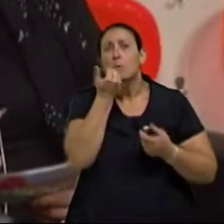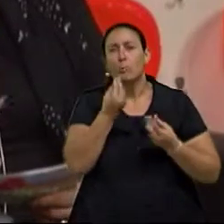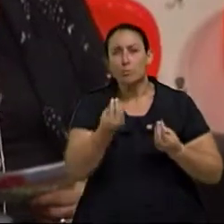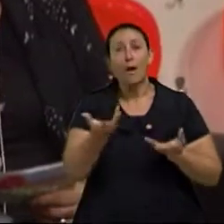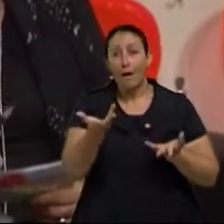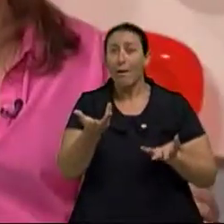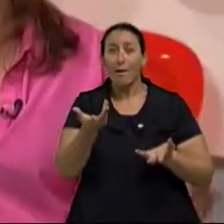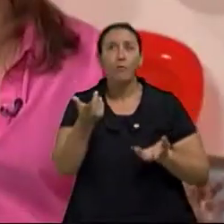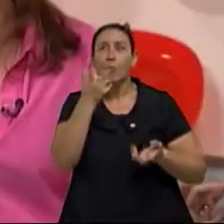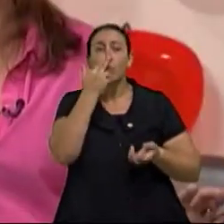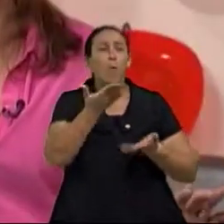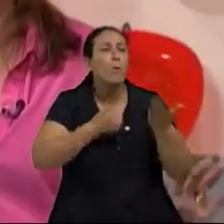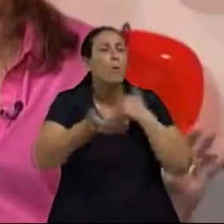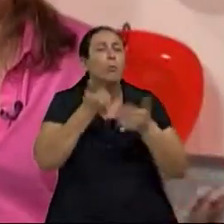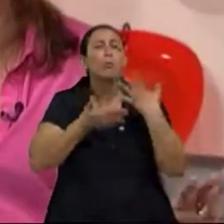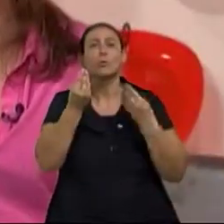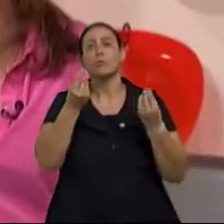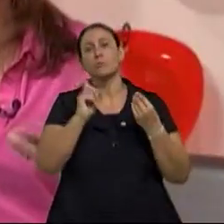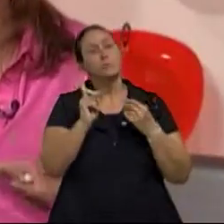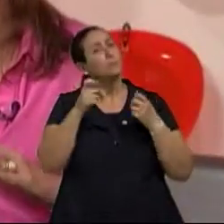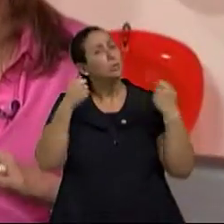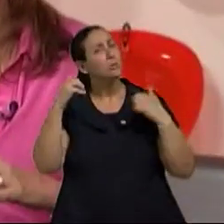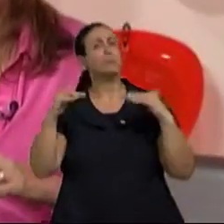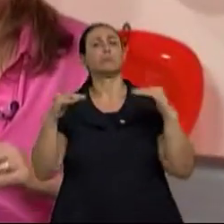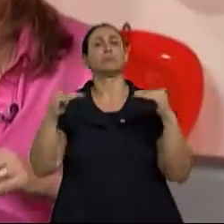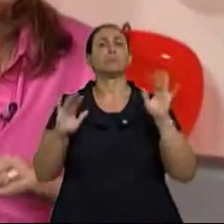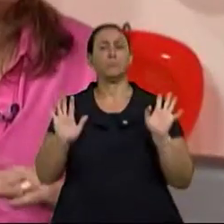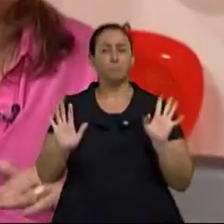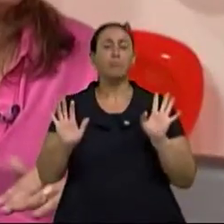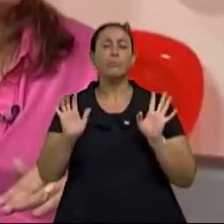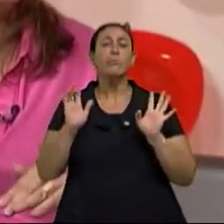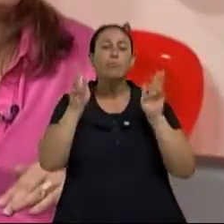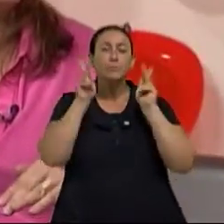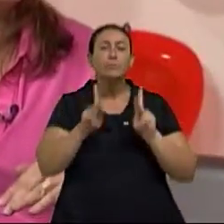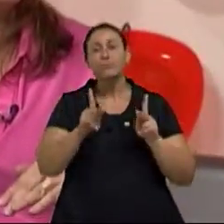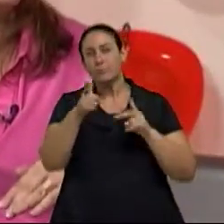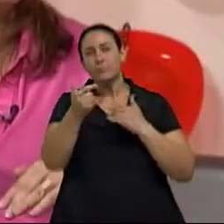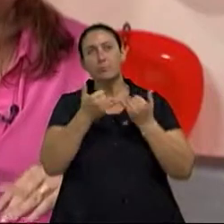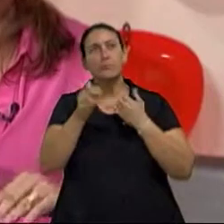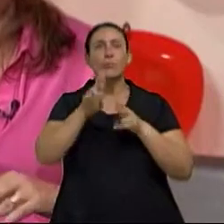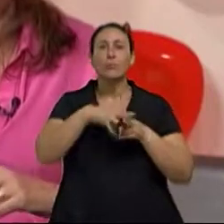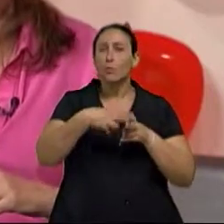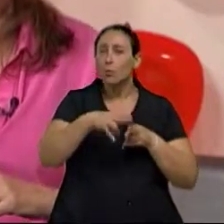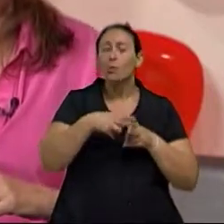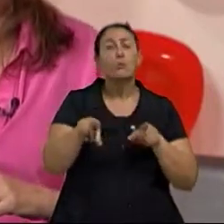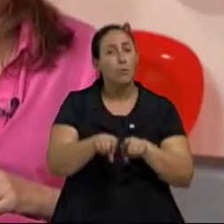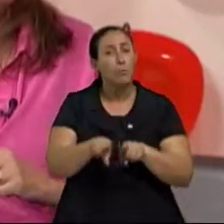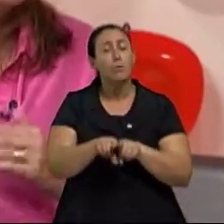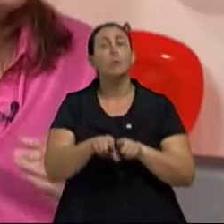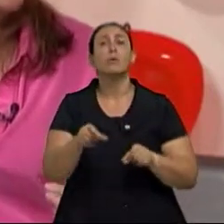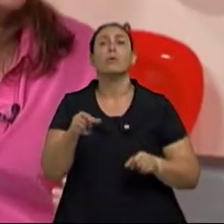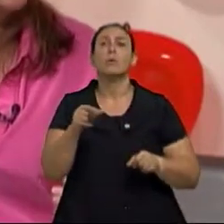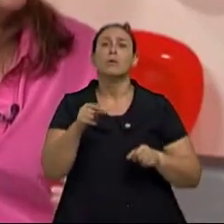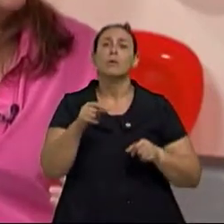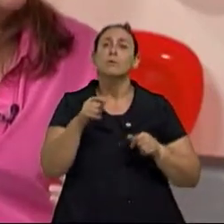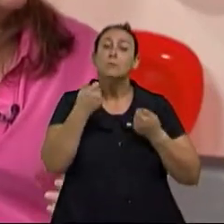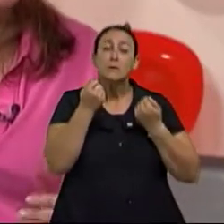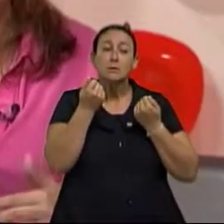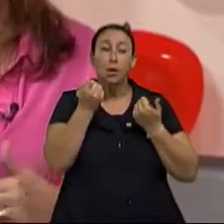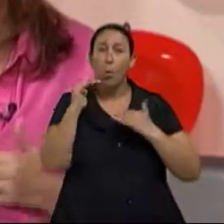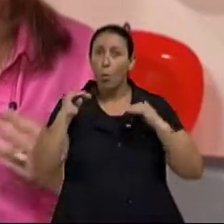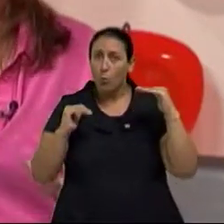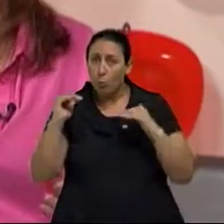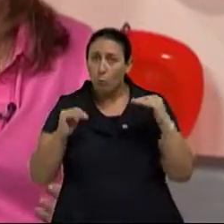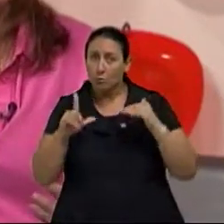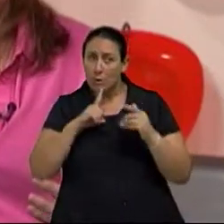veneno, né? Tá, tudo com moderação. Claro. E com relação ao chocolate também, com moderação,